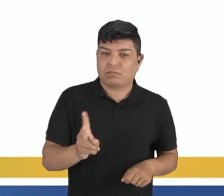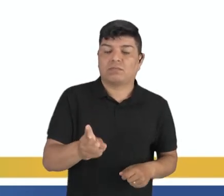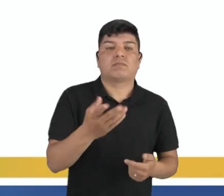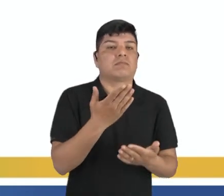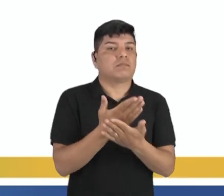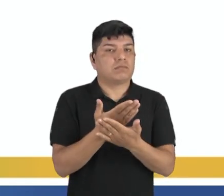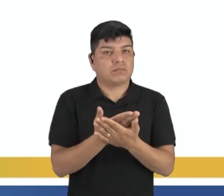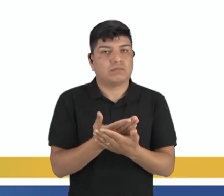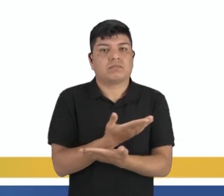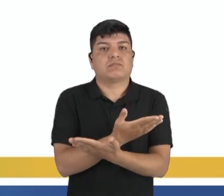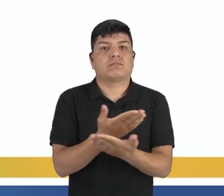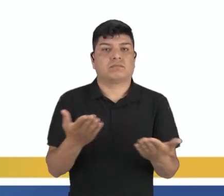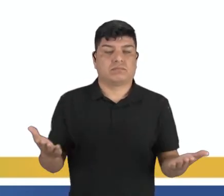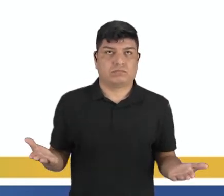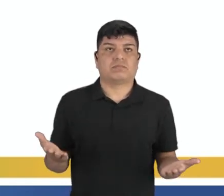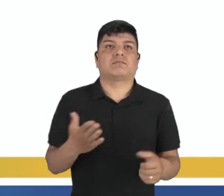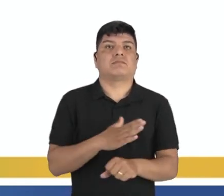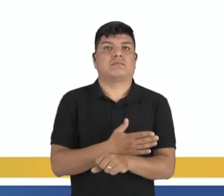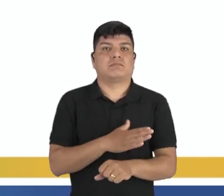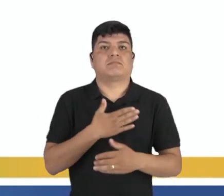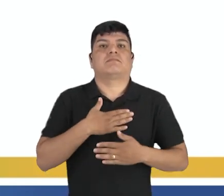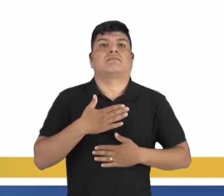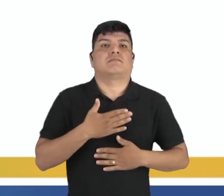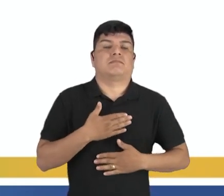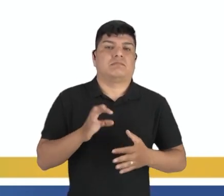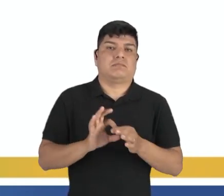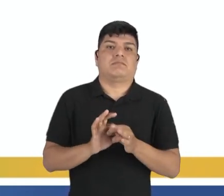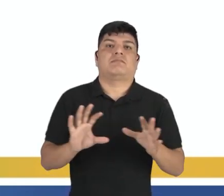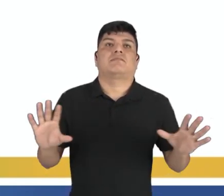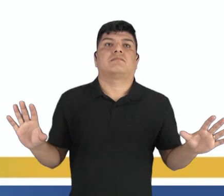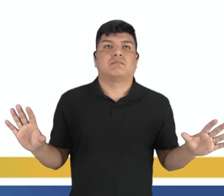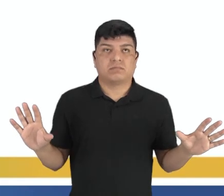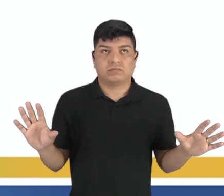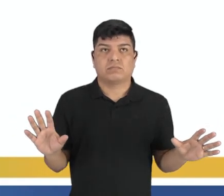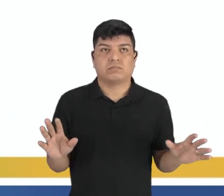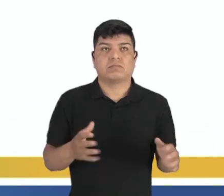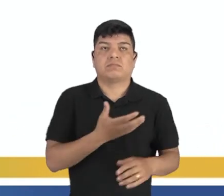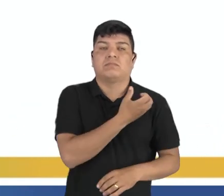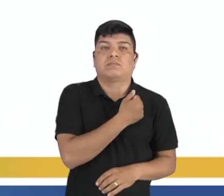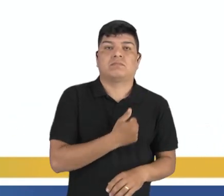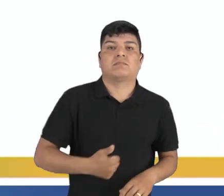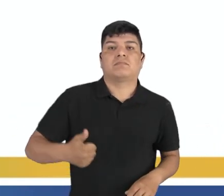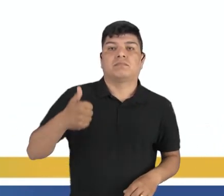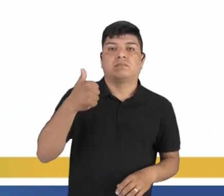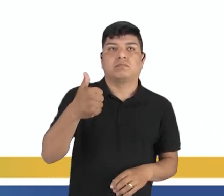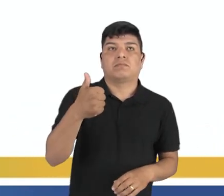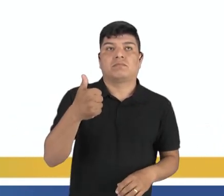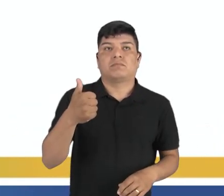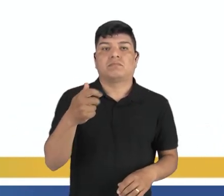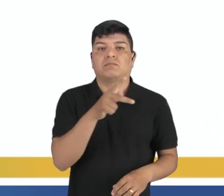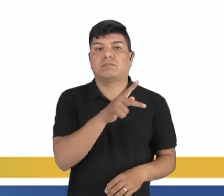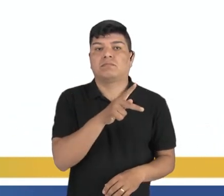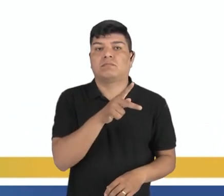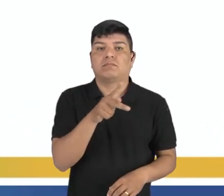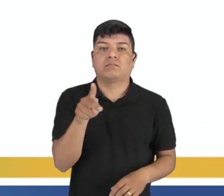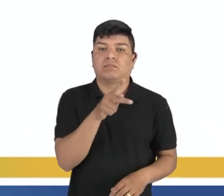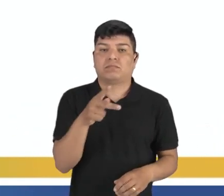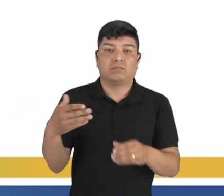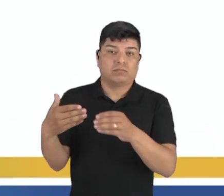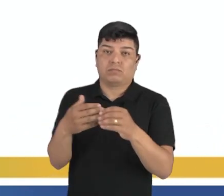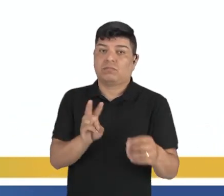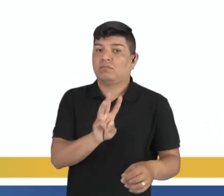seus estudos, tá? Práticas corporais alternativas, é a referência de número 1. O professor trouxe aí os links. E